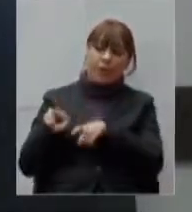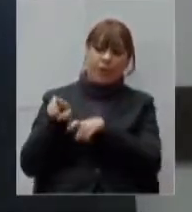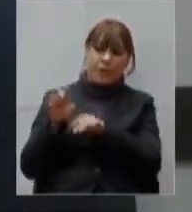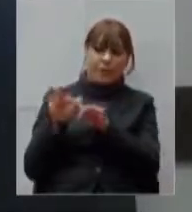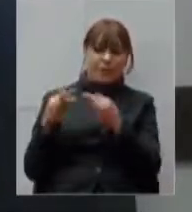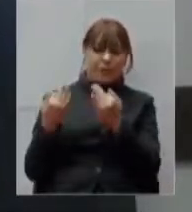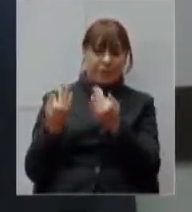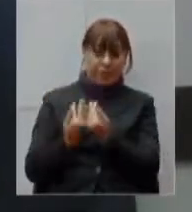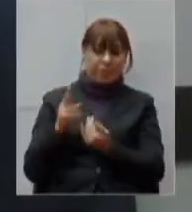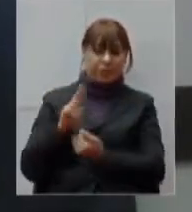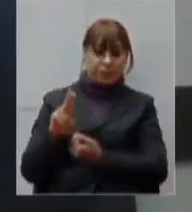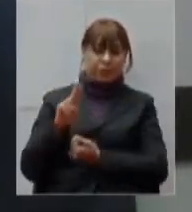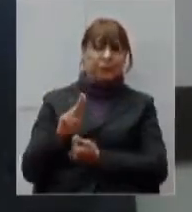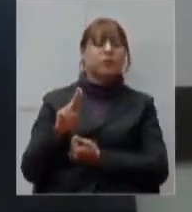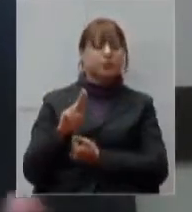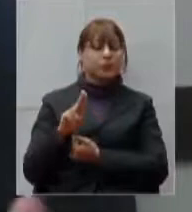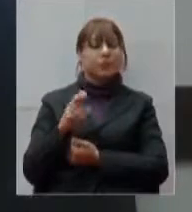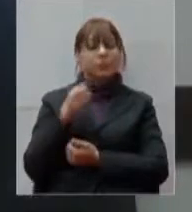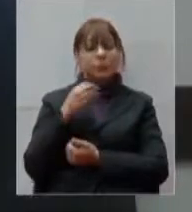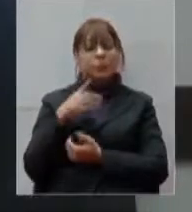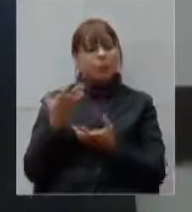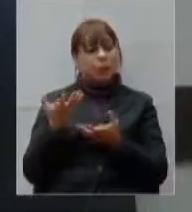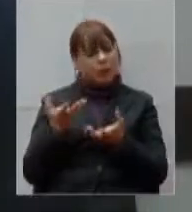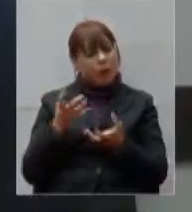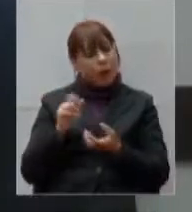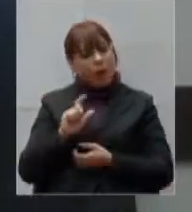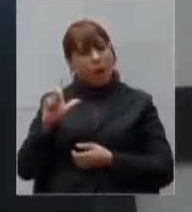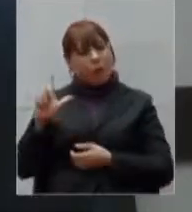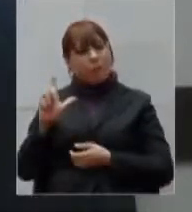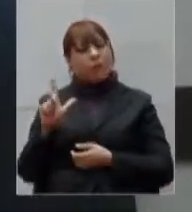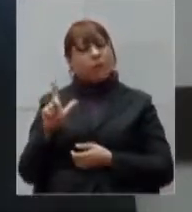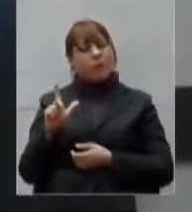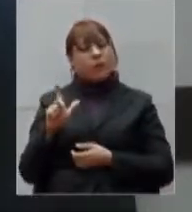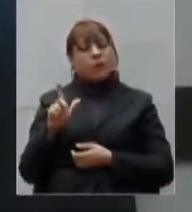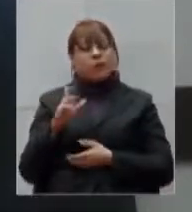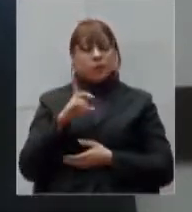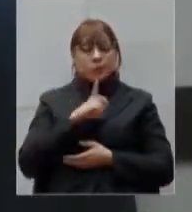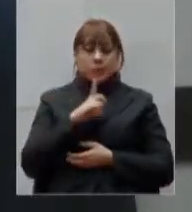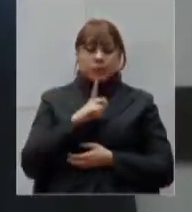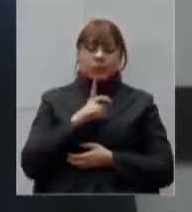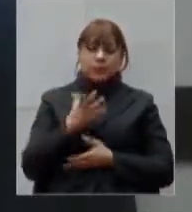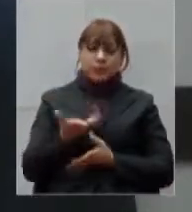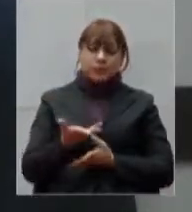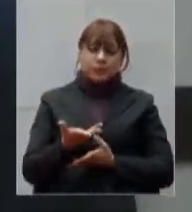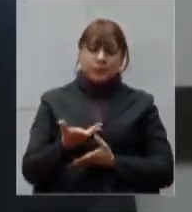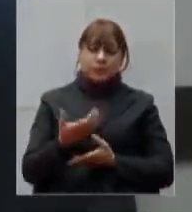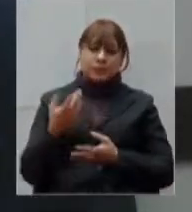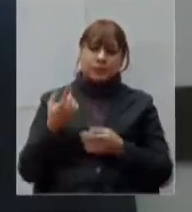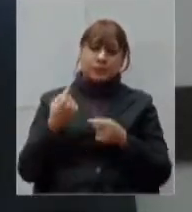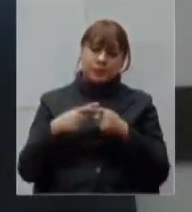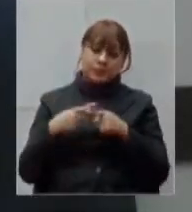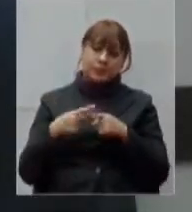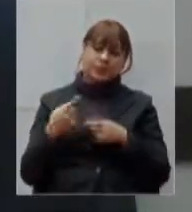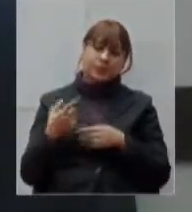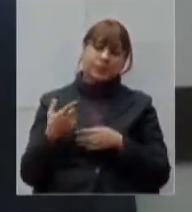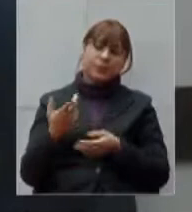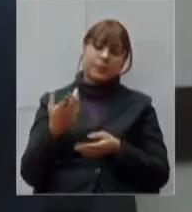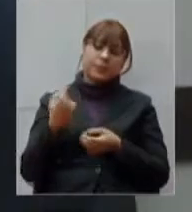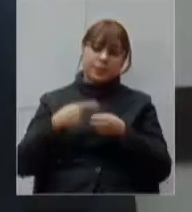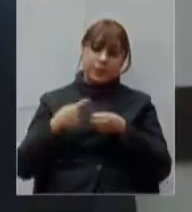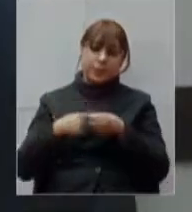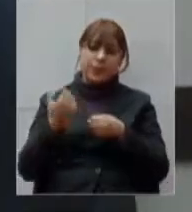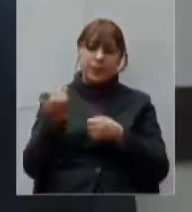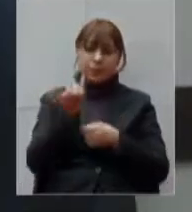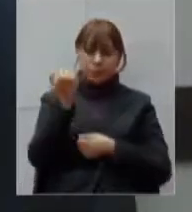um índice muito bom queremos até aumentar mais mas é um índice considerado bom aliás a nível de Brasil estamos